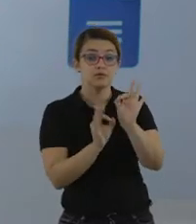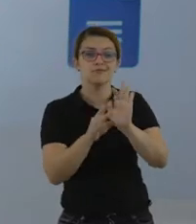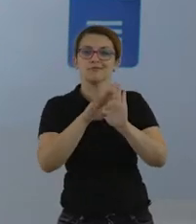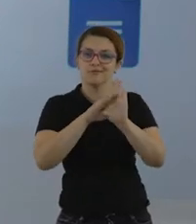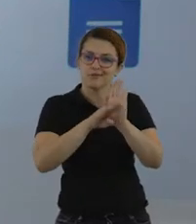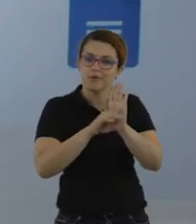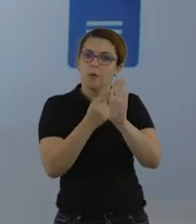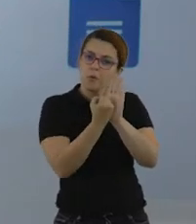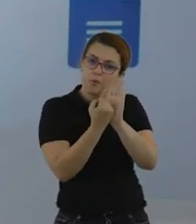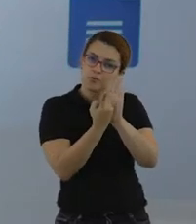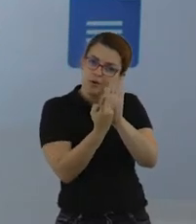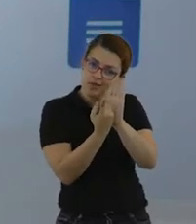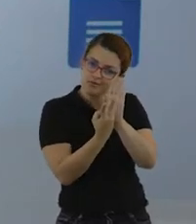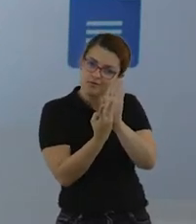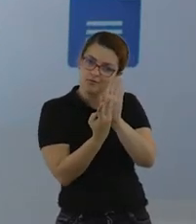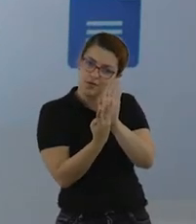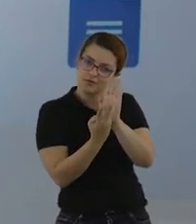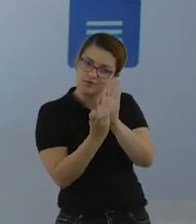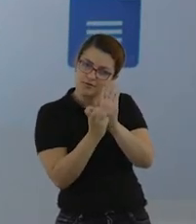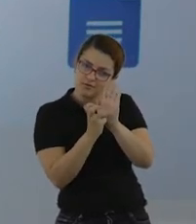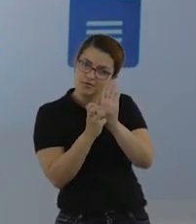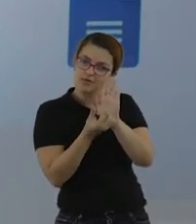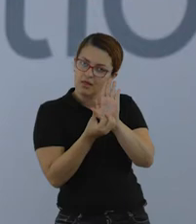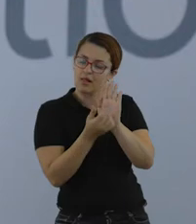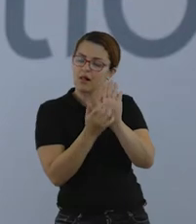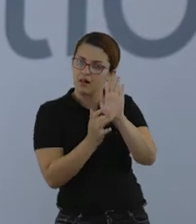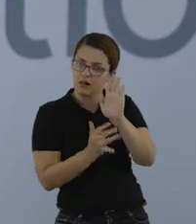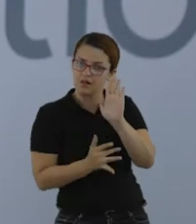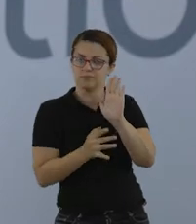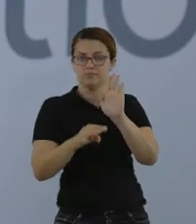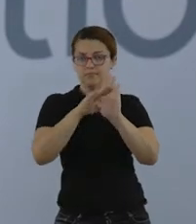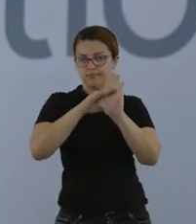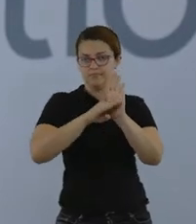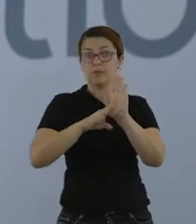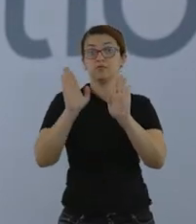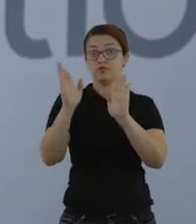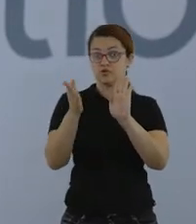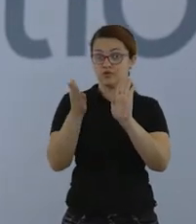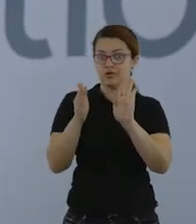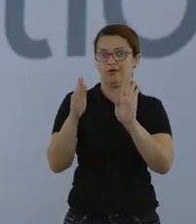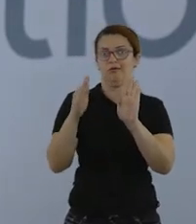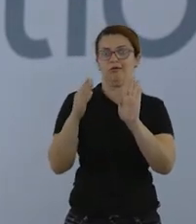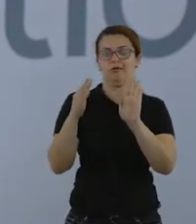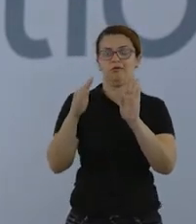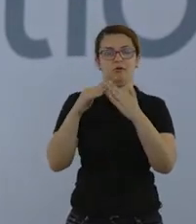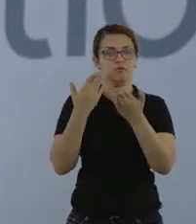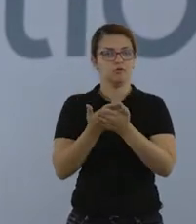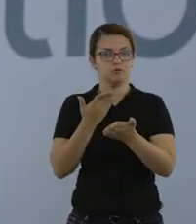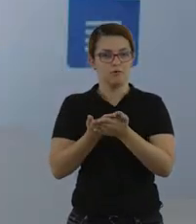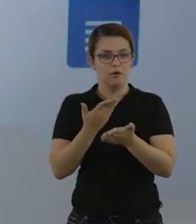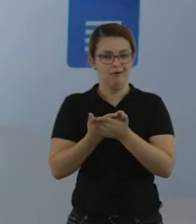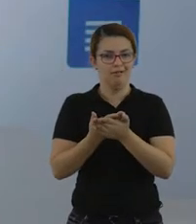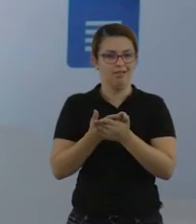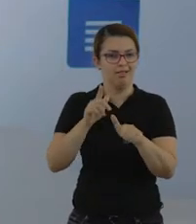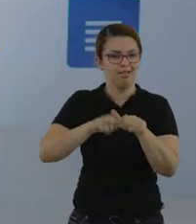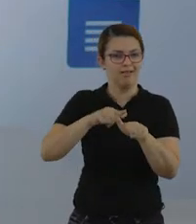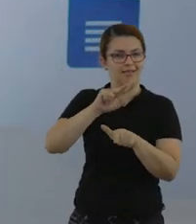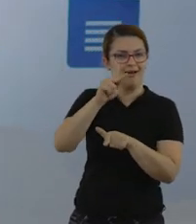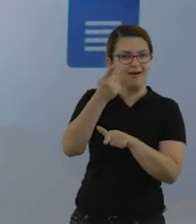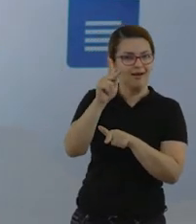sequencialmente. Exemplo, 1, 2, nessa sequência. Bom, como já foi trabalhada em sala de aula, a